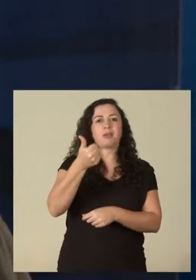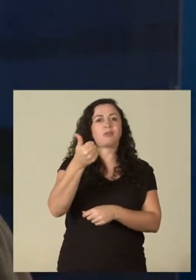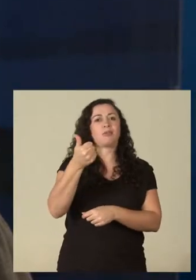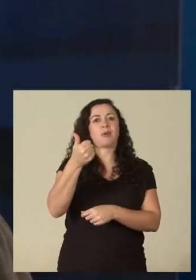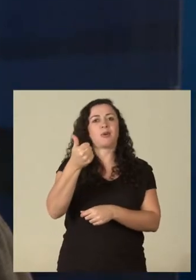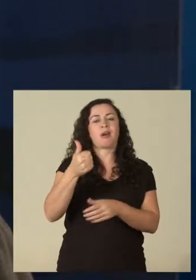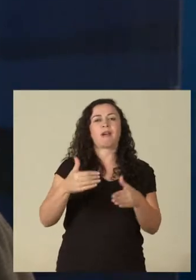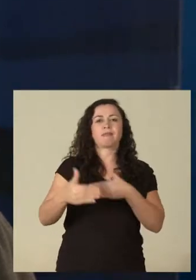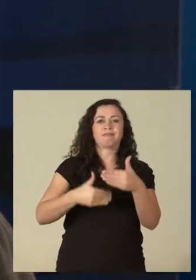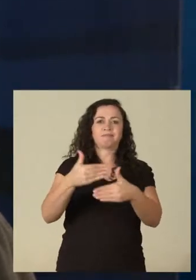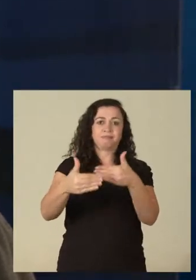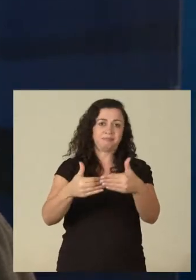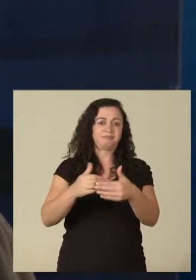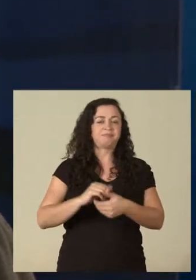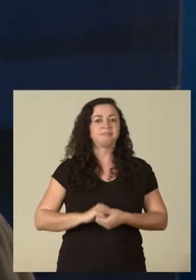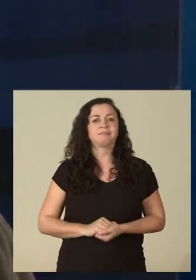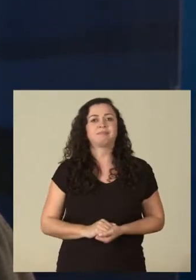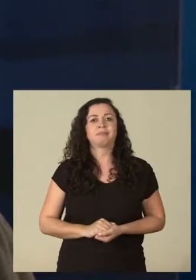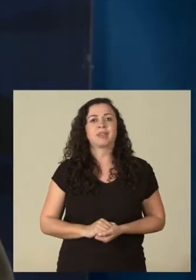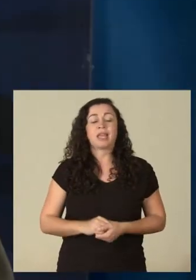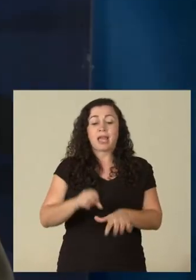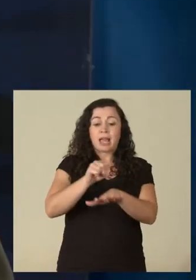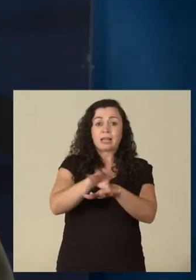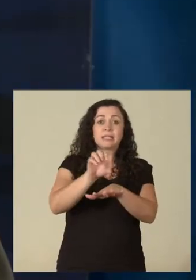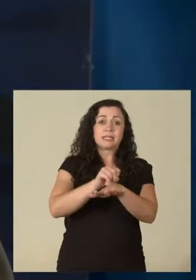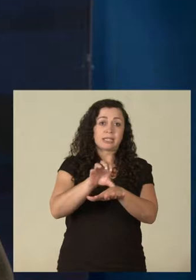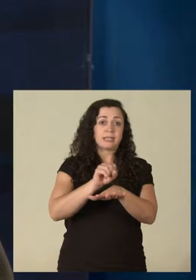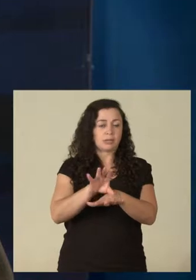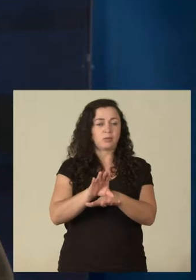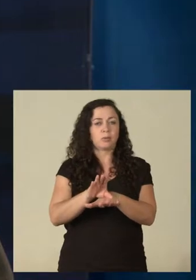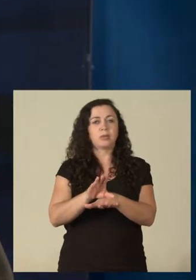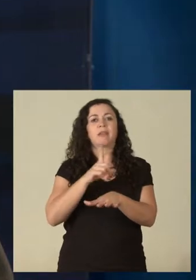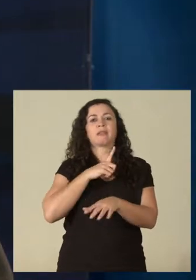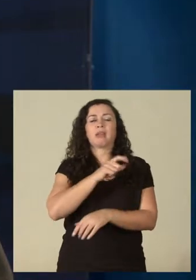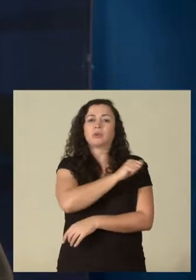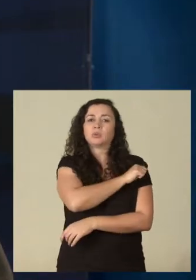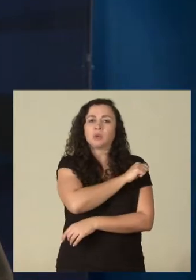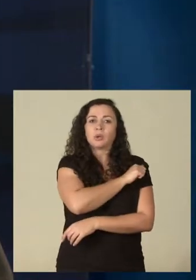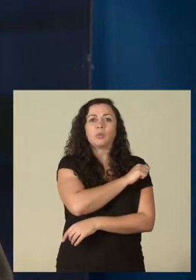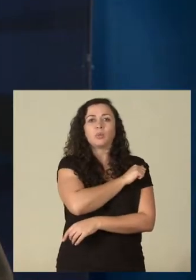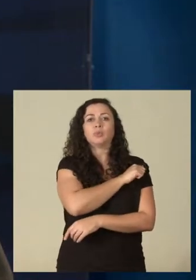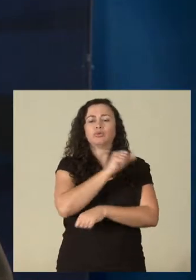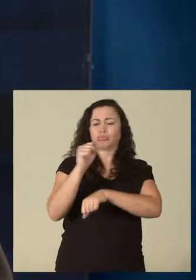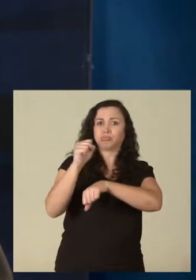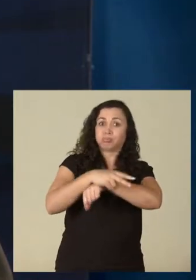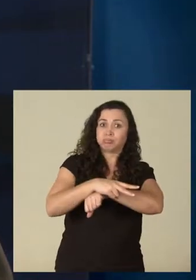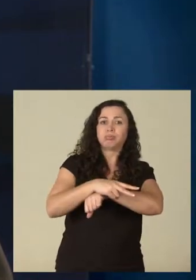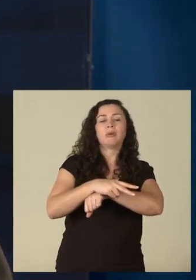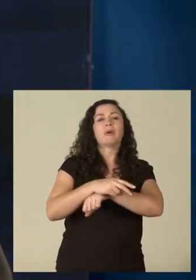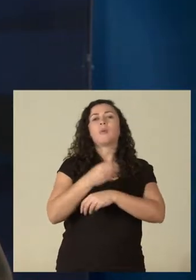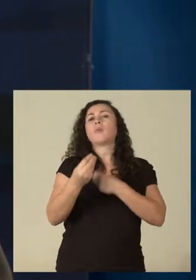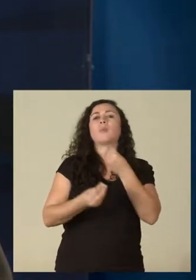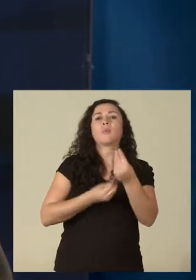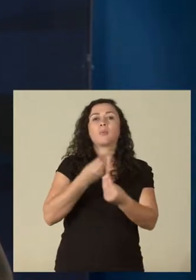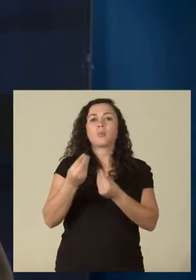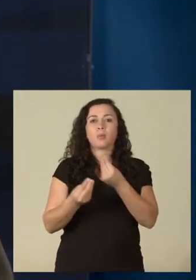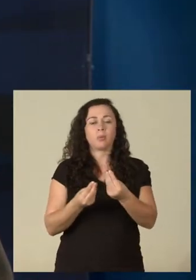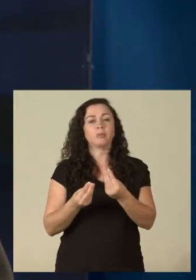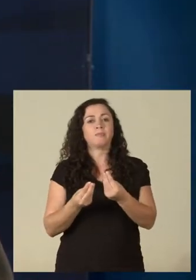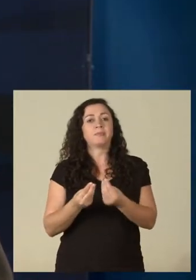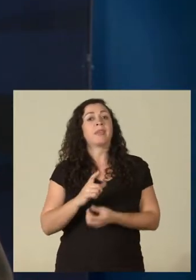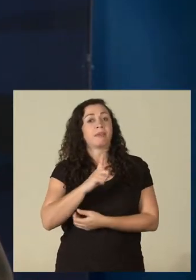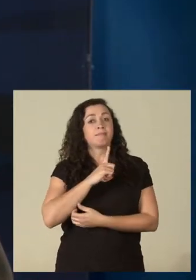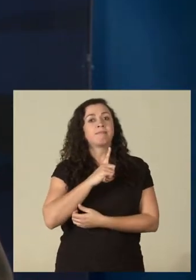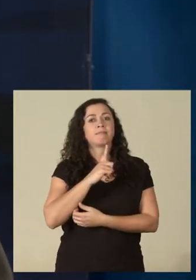e direcionar para a carreira. Dentro da licenciatura, os nossos alunos, os nossos egressos,